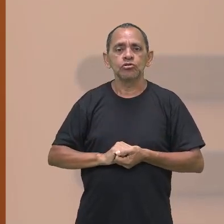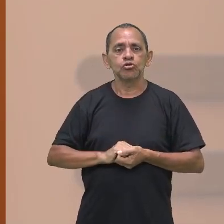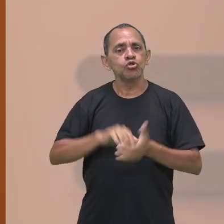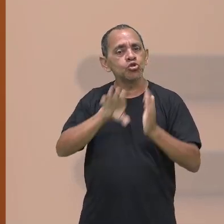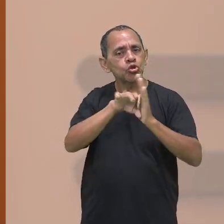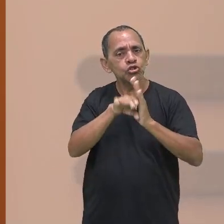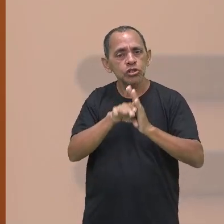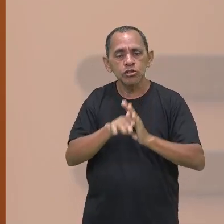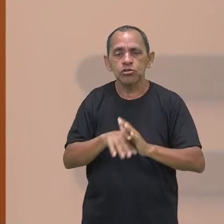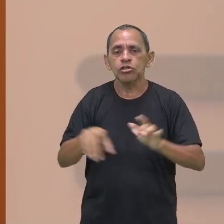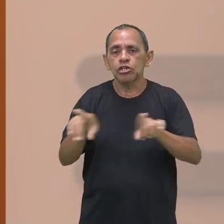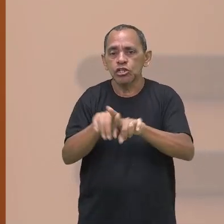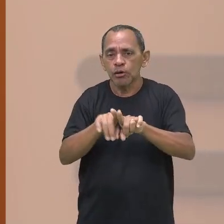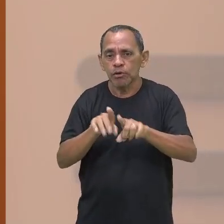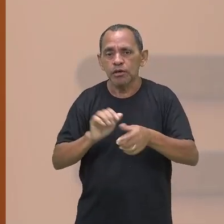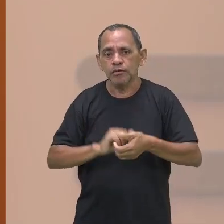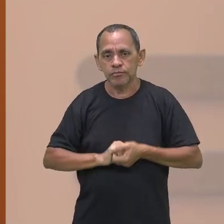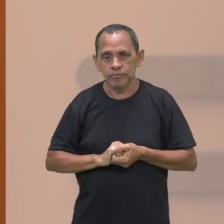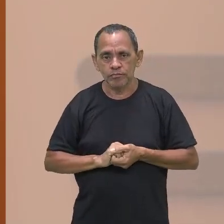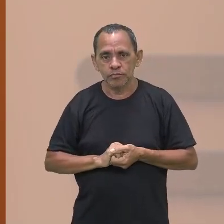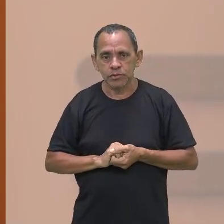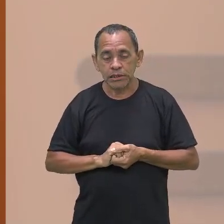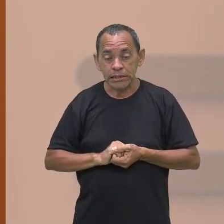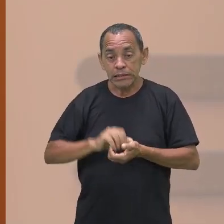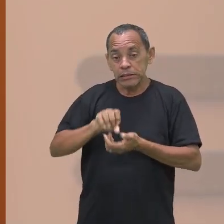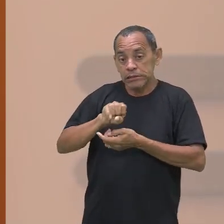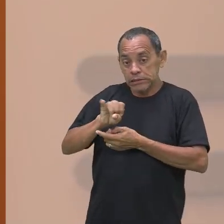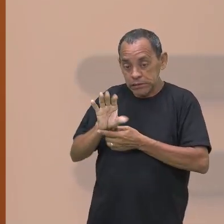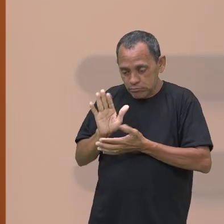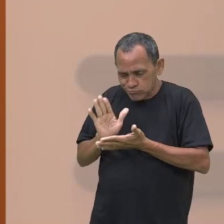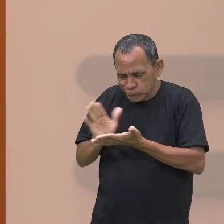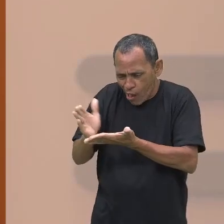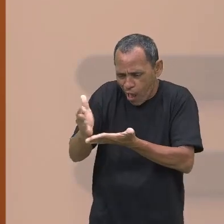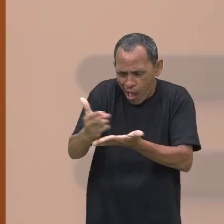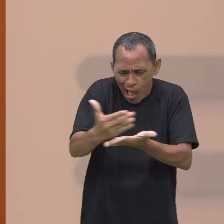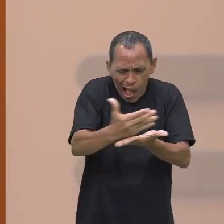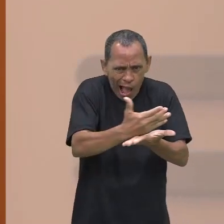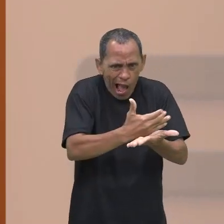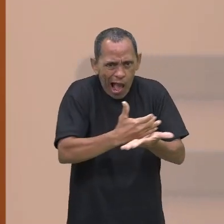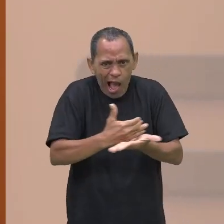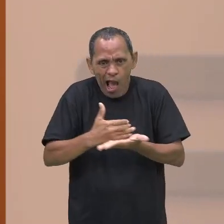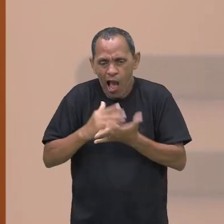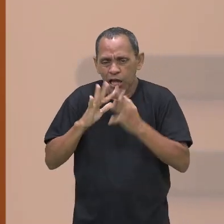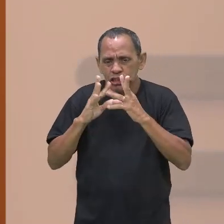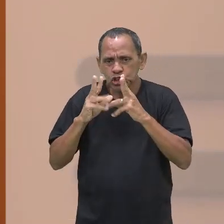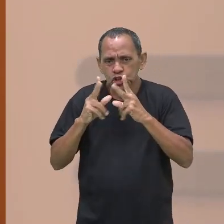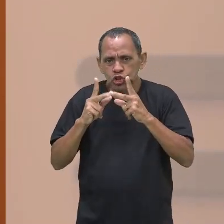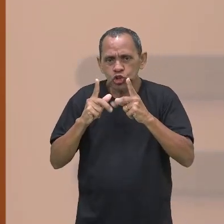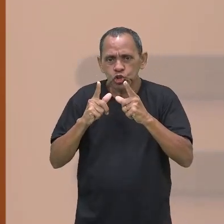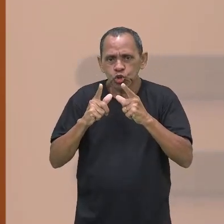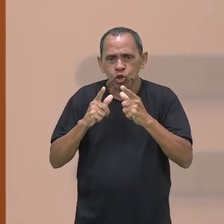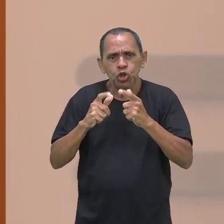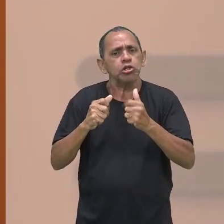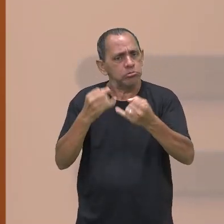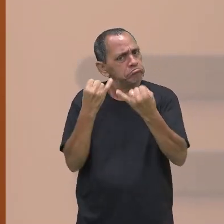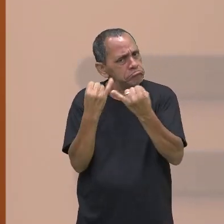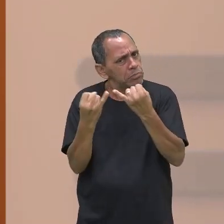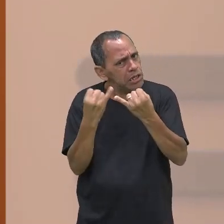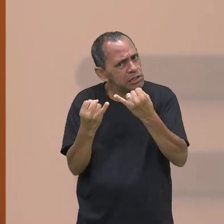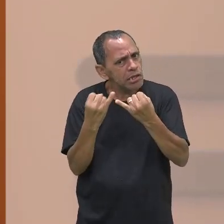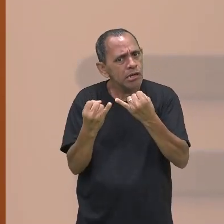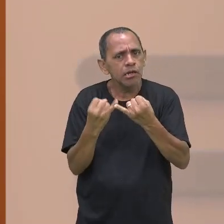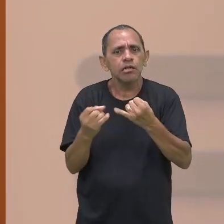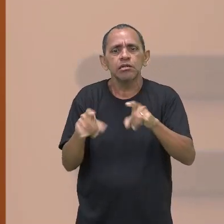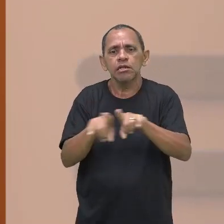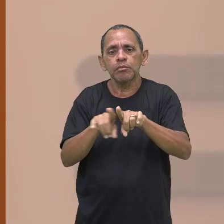das contas, se nós reunirmos todas elas, veremos que elas são muito parecidas. Mas